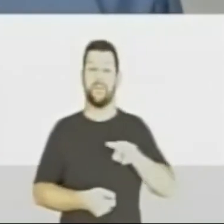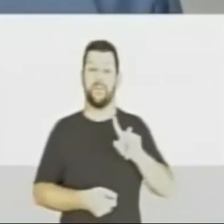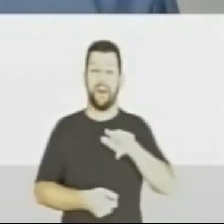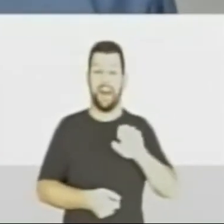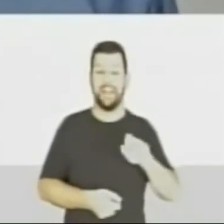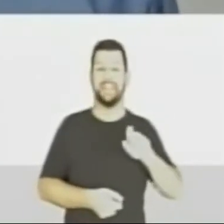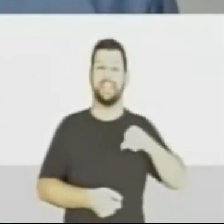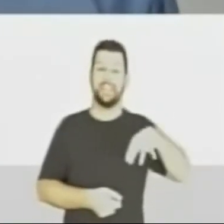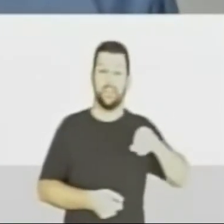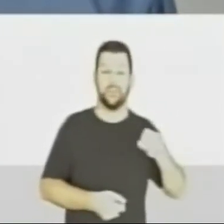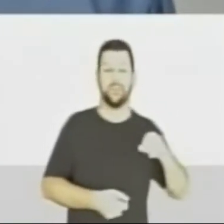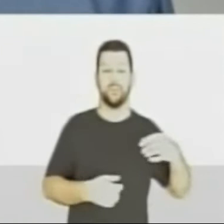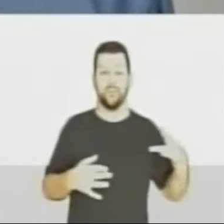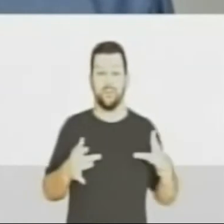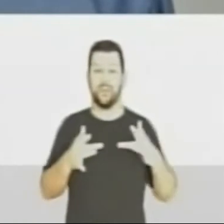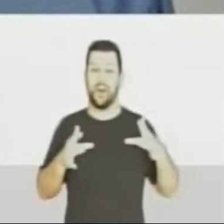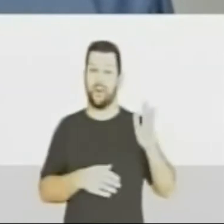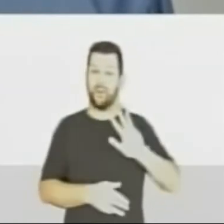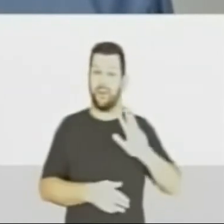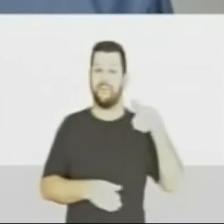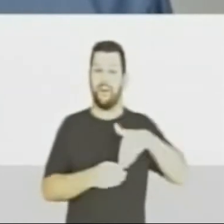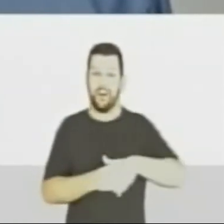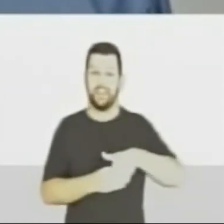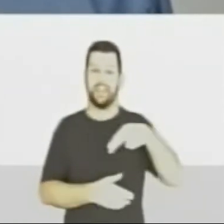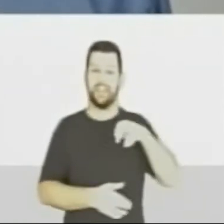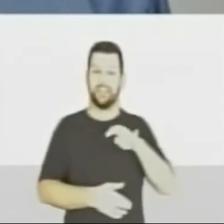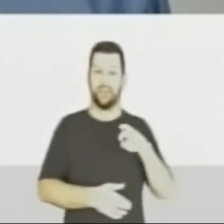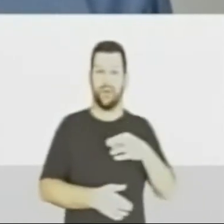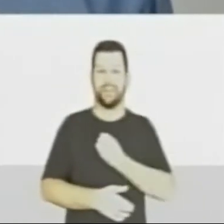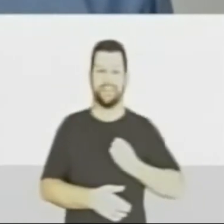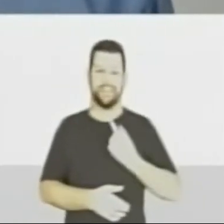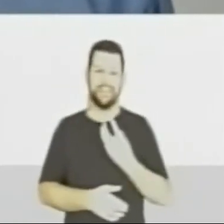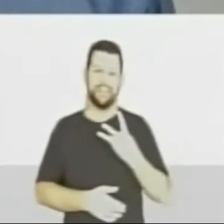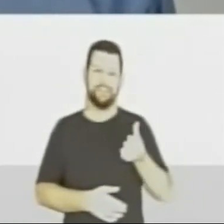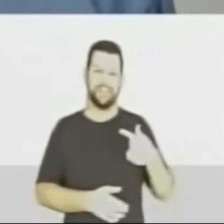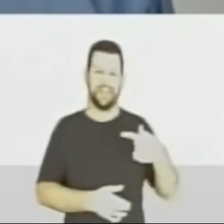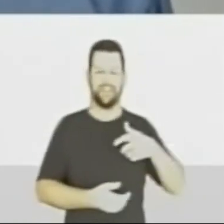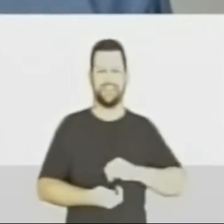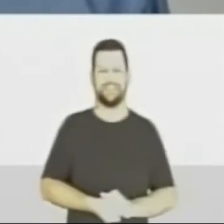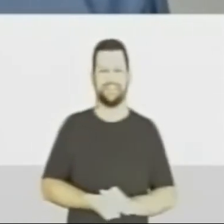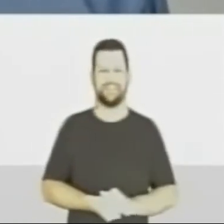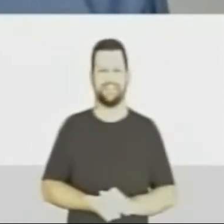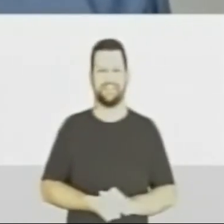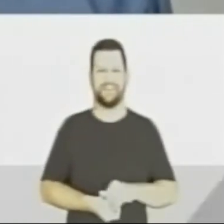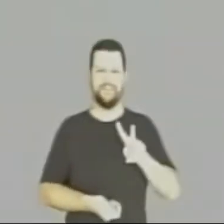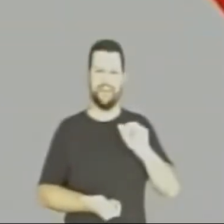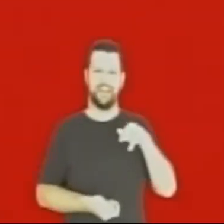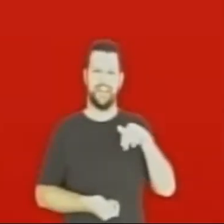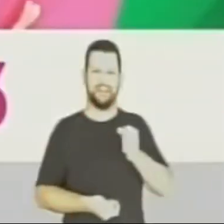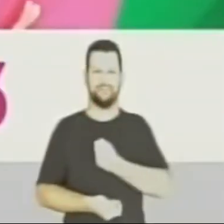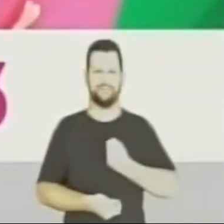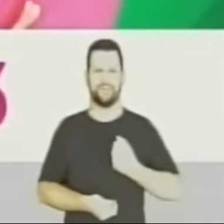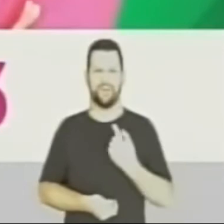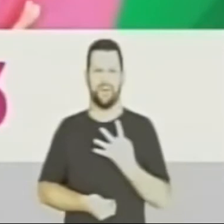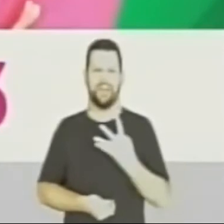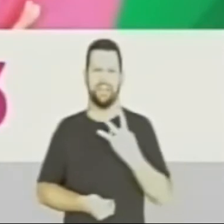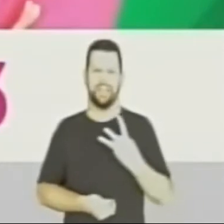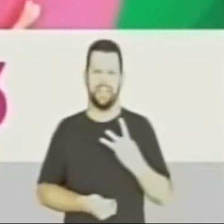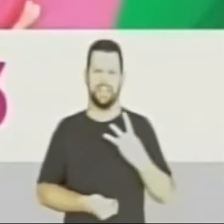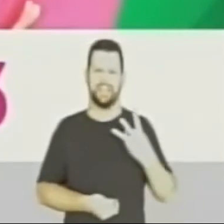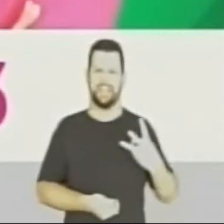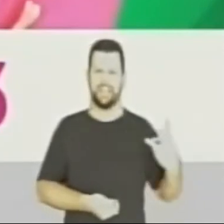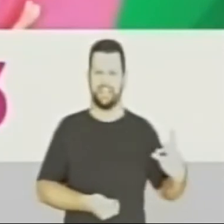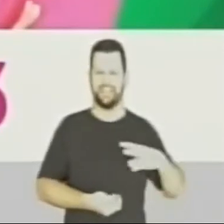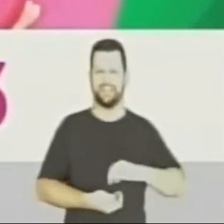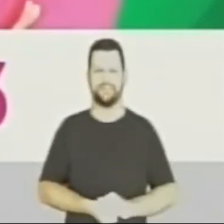Para o Vale dos Sinos bater no coração do Lula, Nestor Schwerdner, 13,67. Vânia